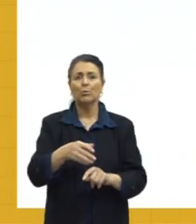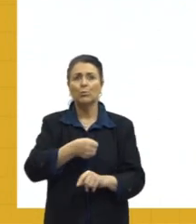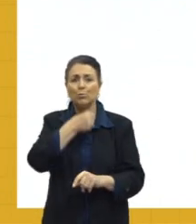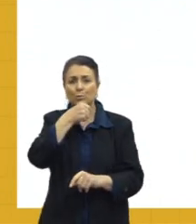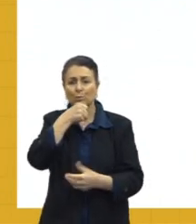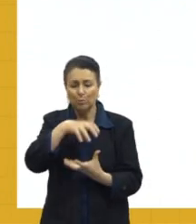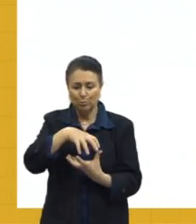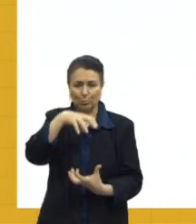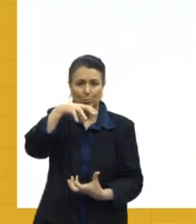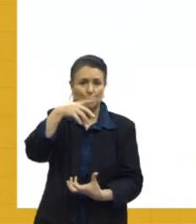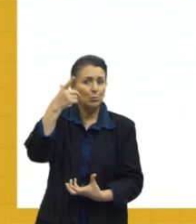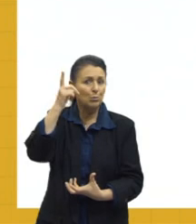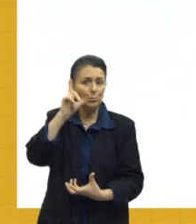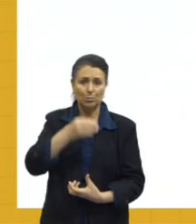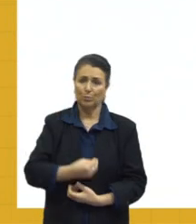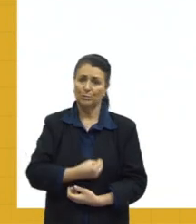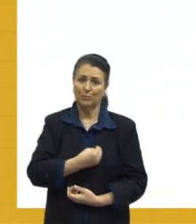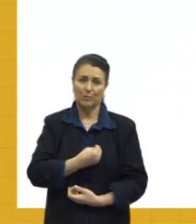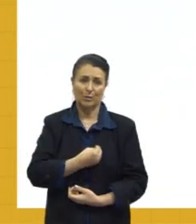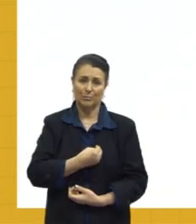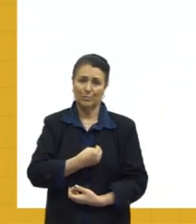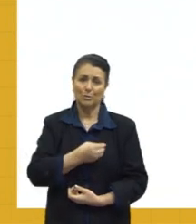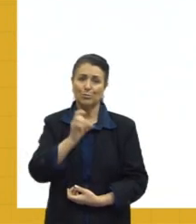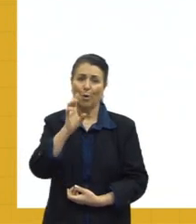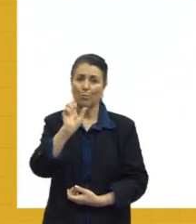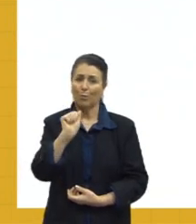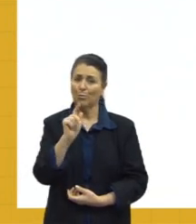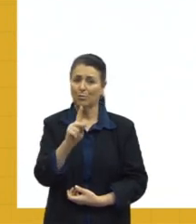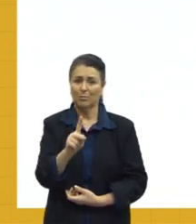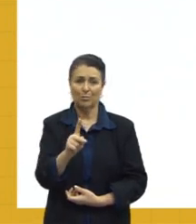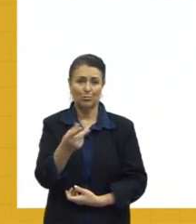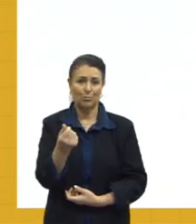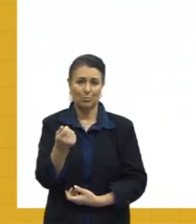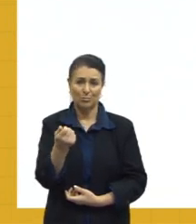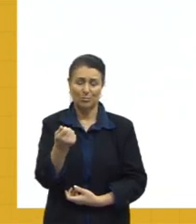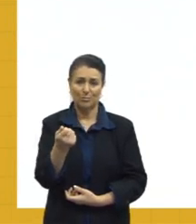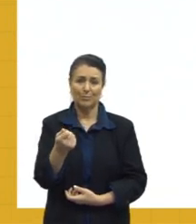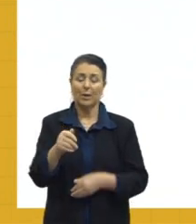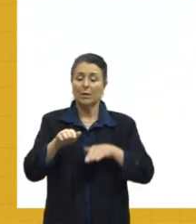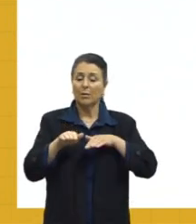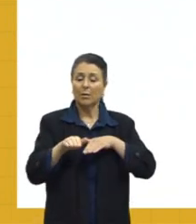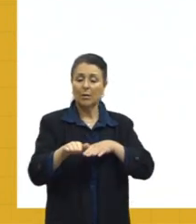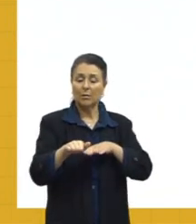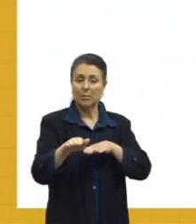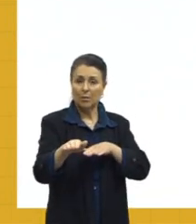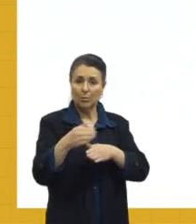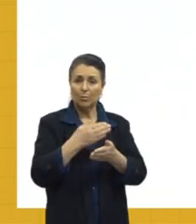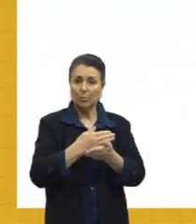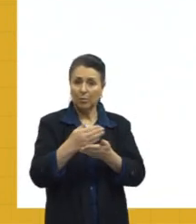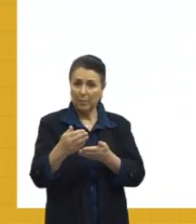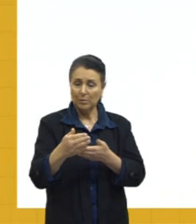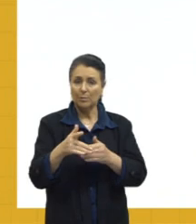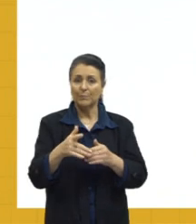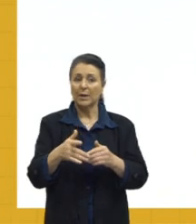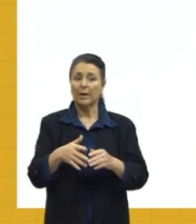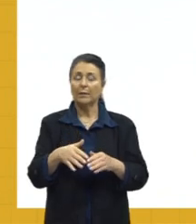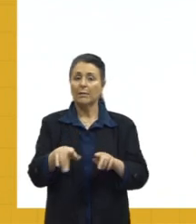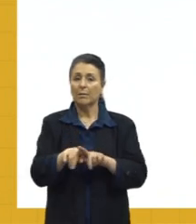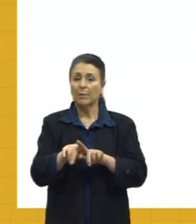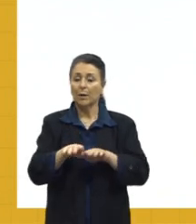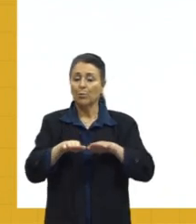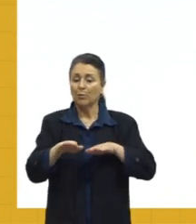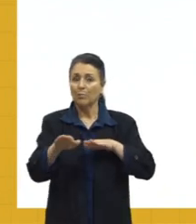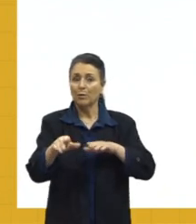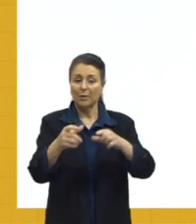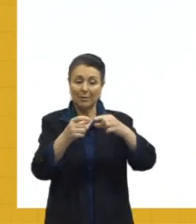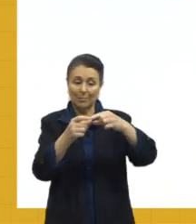conseguindo sobreviver com a sua aposentadoria, tá? Lembra disso, né, as manifestações eclodem justamente pelo aumento das passagens, e a gente sabe